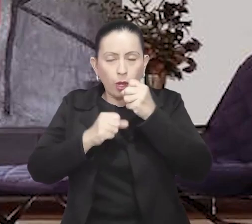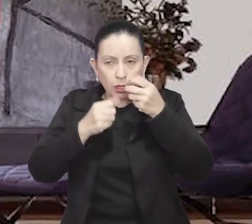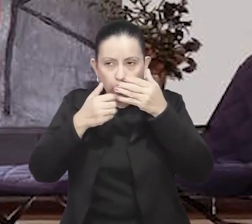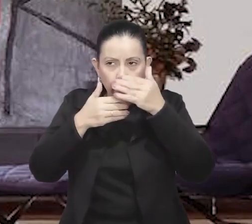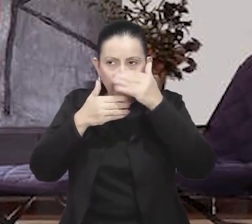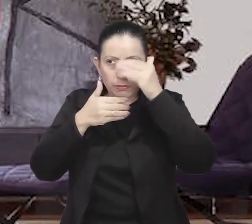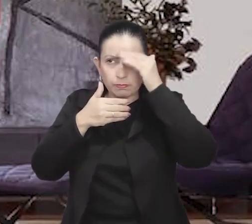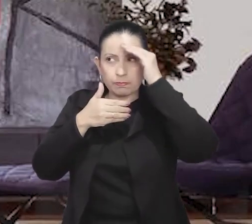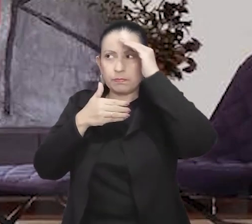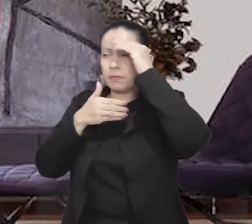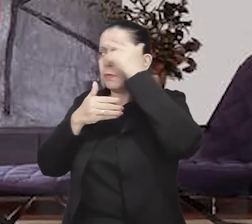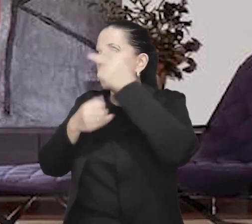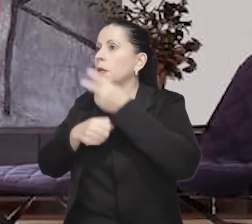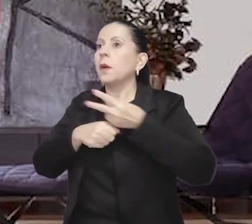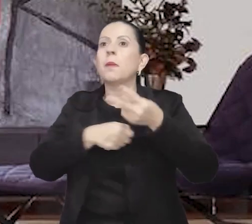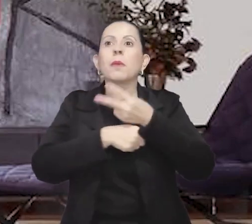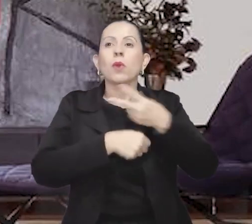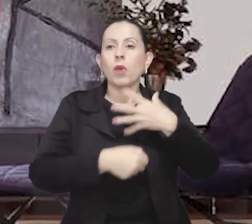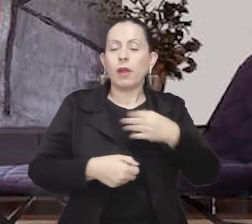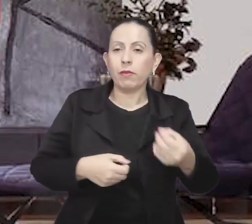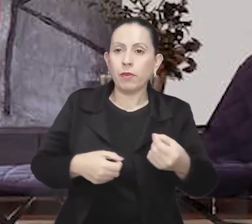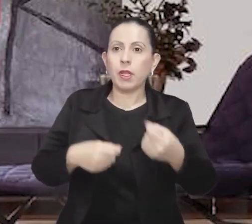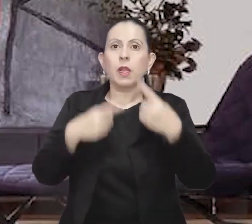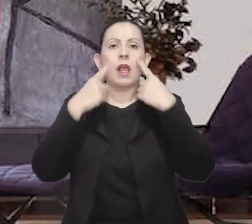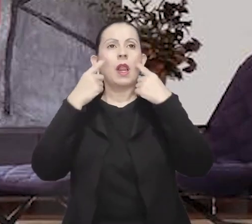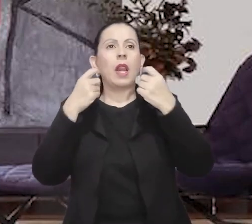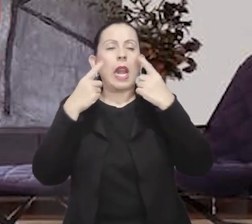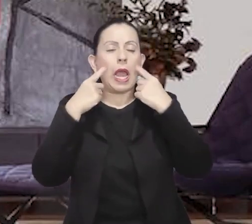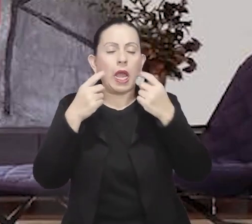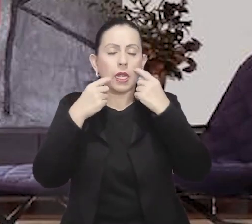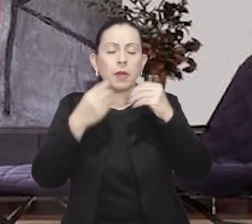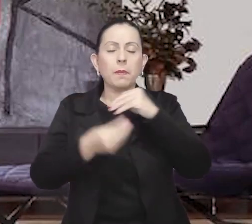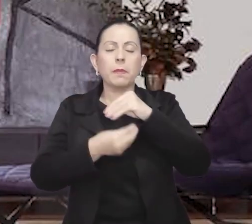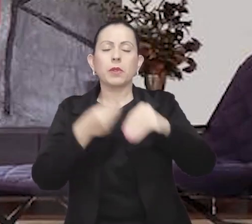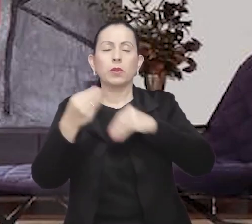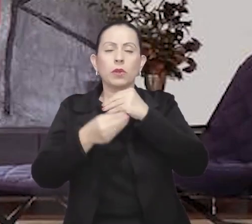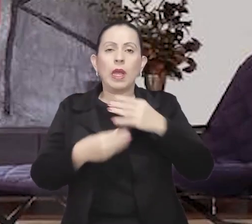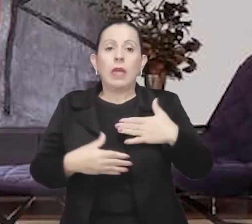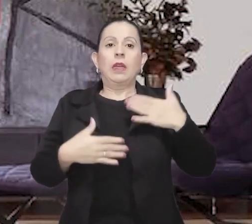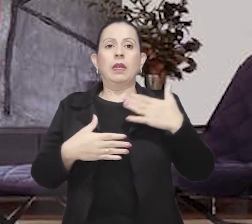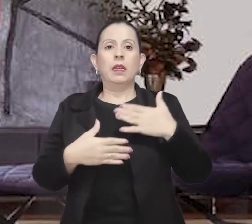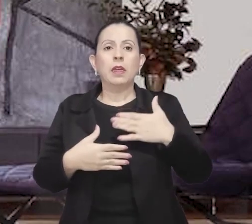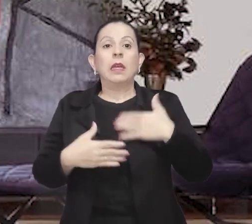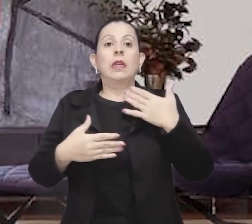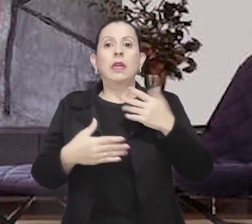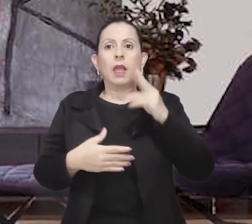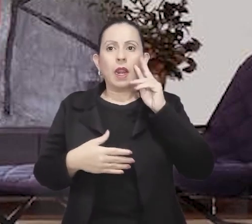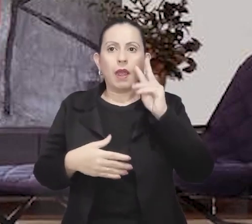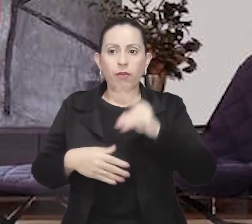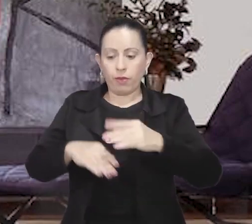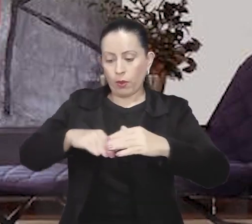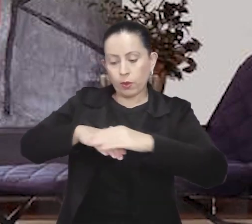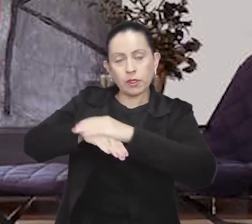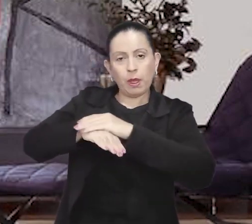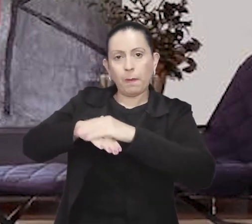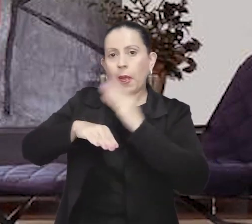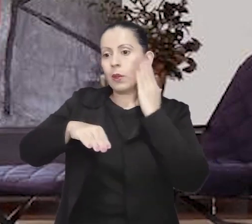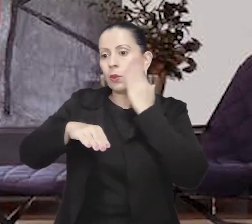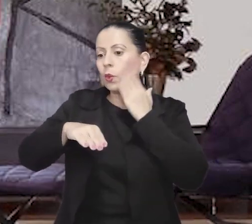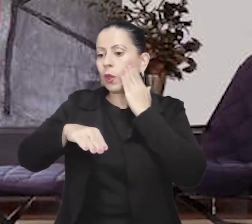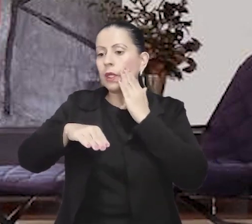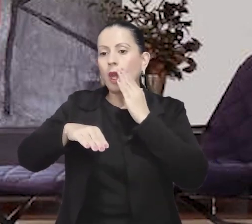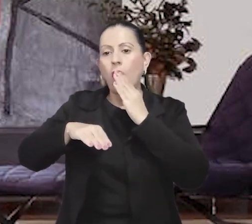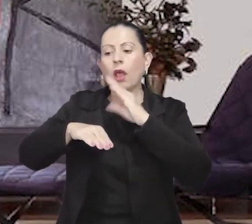soluços. Ela vê o sapatinho cor-de-rosa da sua filha caído no asfalto. Um pouco mais adiante,